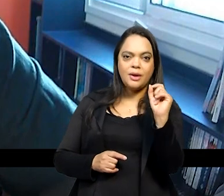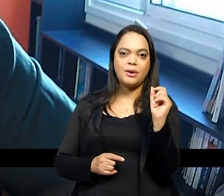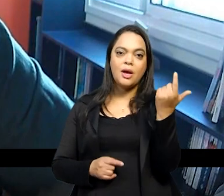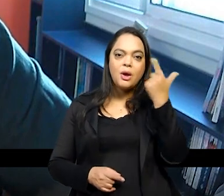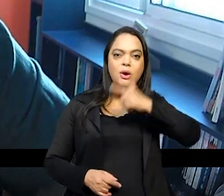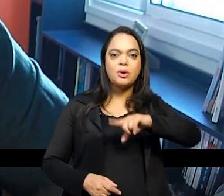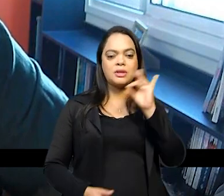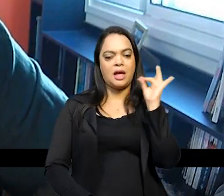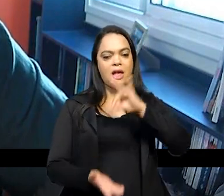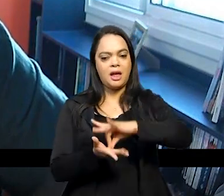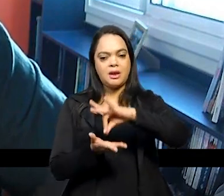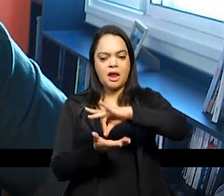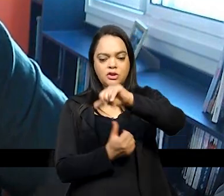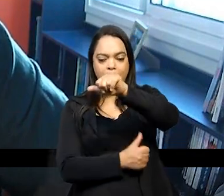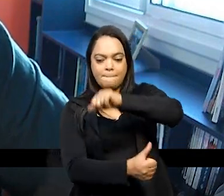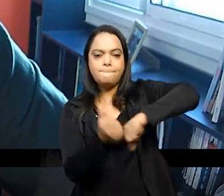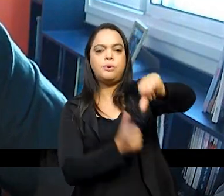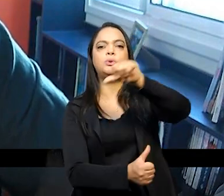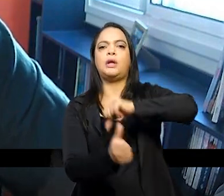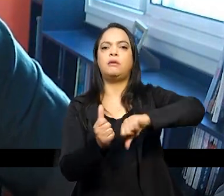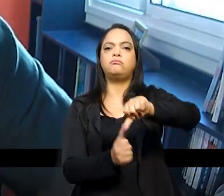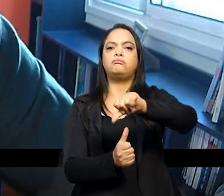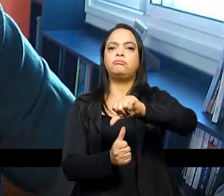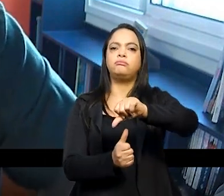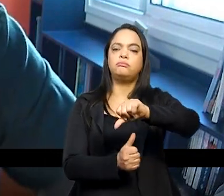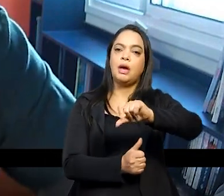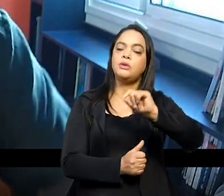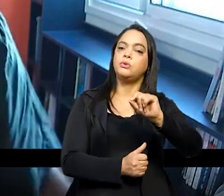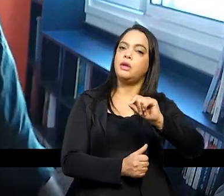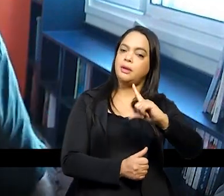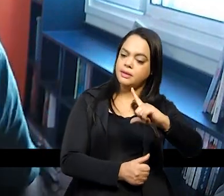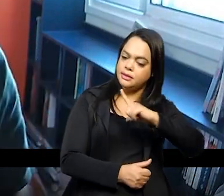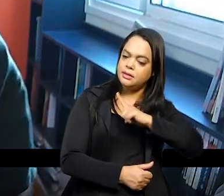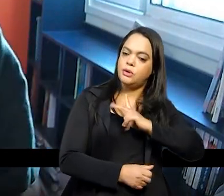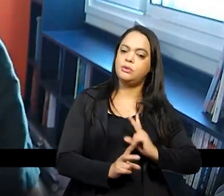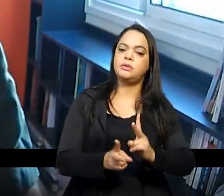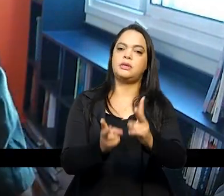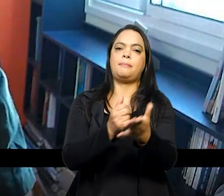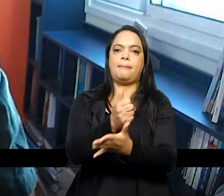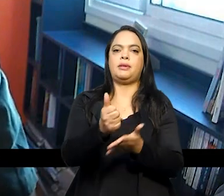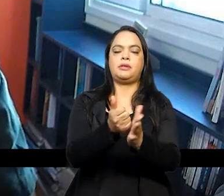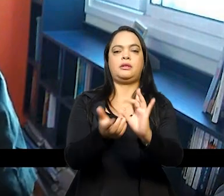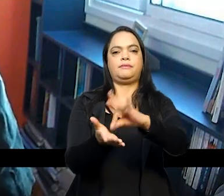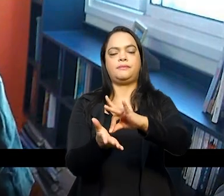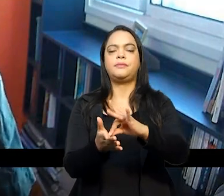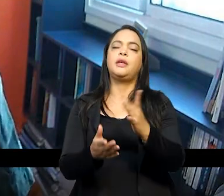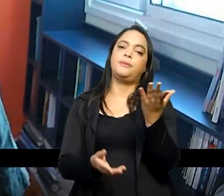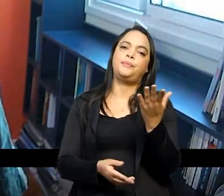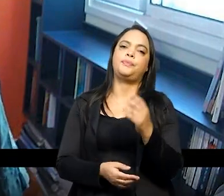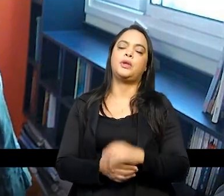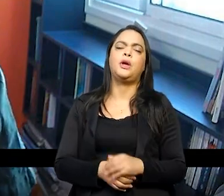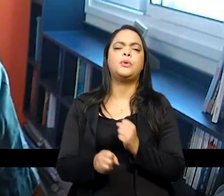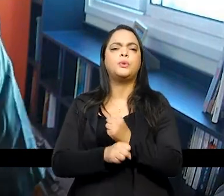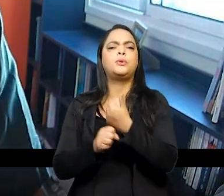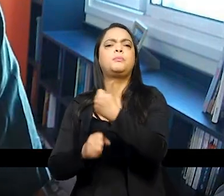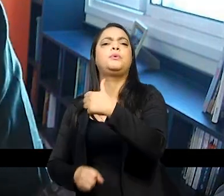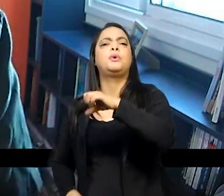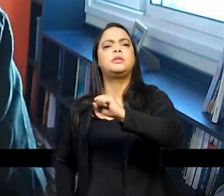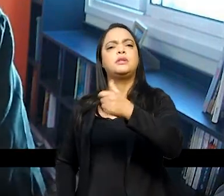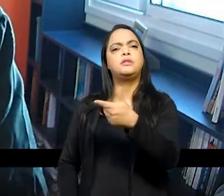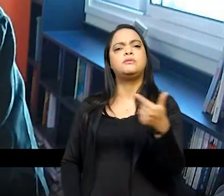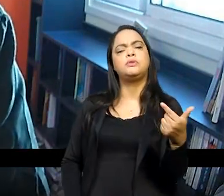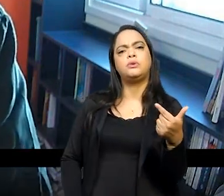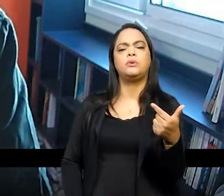preservando um princípio como o princípio da verdade então vejam em 1822 pouquíssima gente se